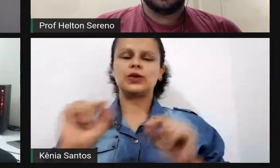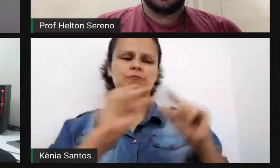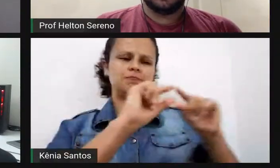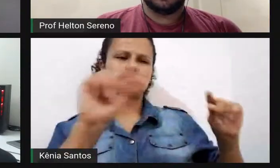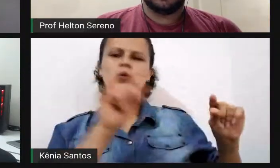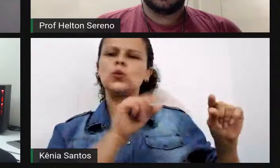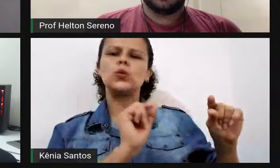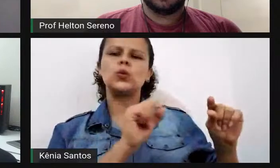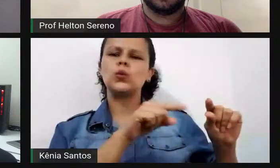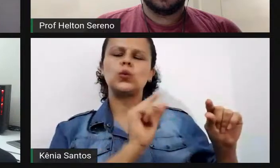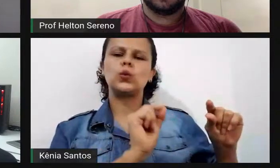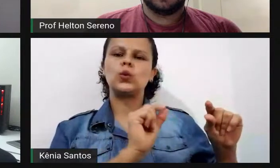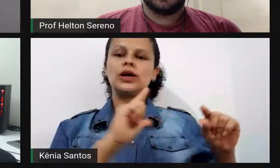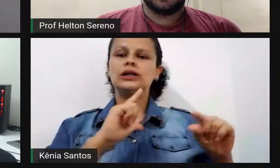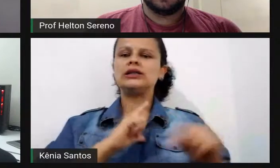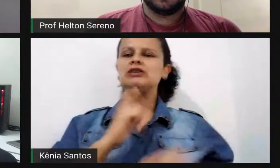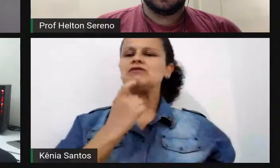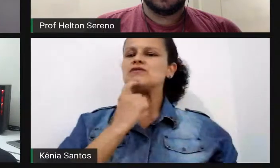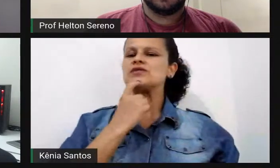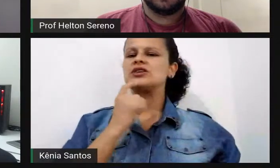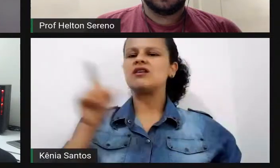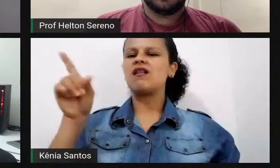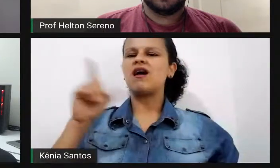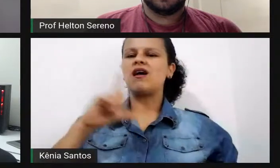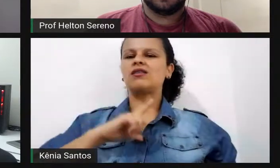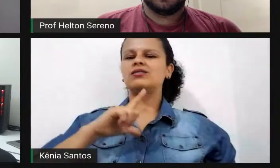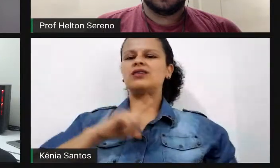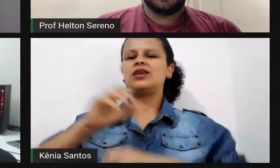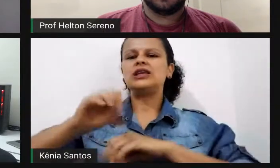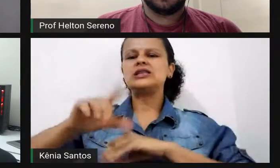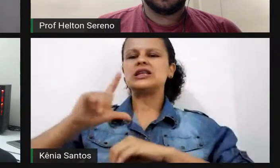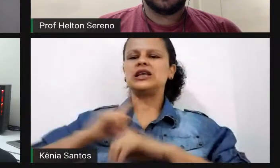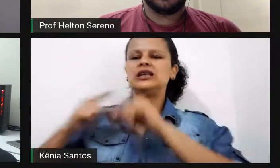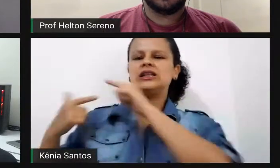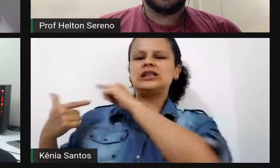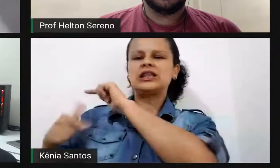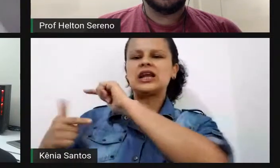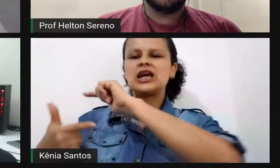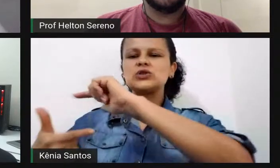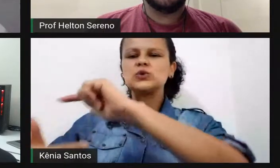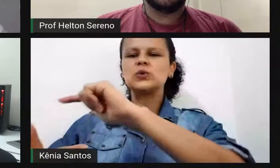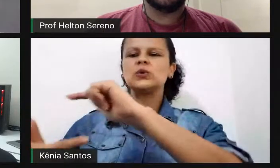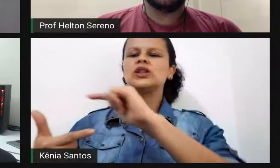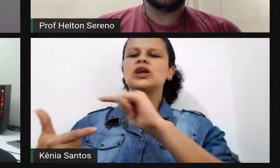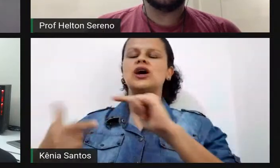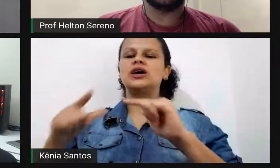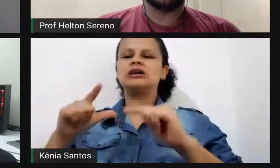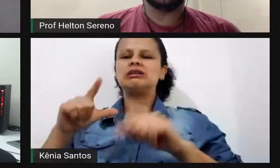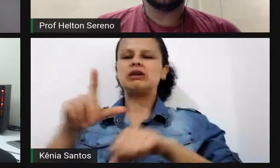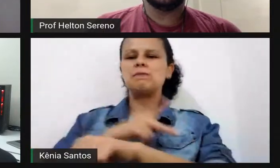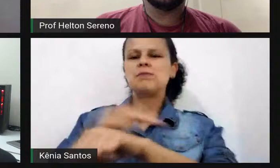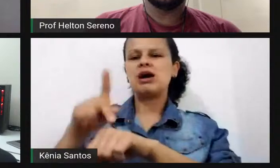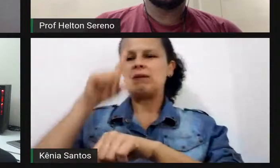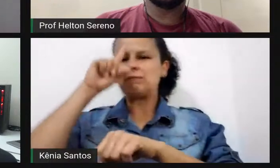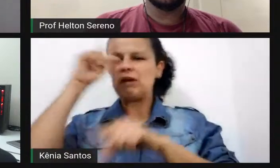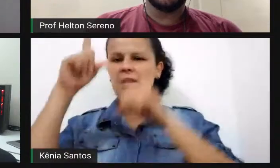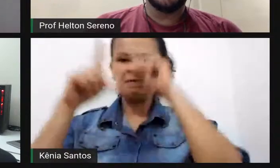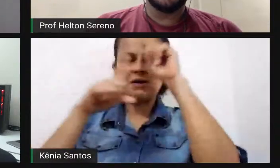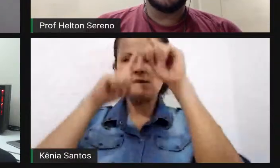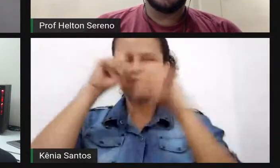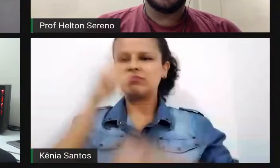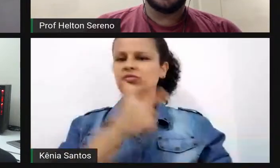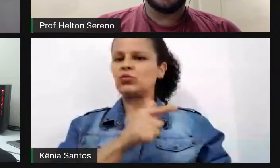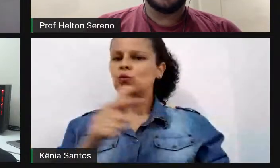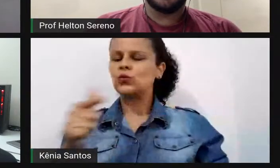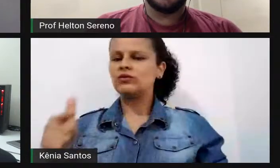na Finlândia, um ensino mais tradicional e sem invencionices pedagógicas, quando o país